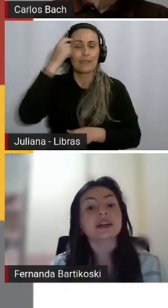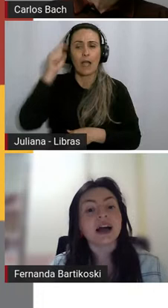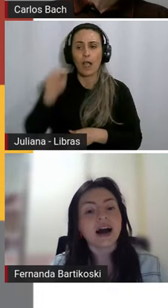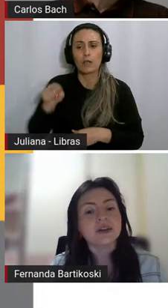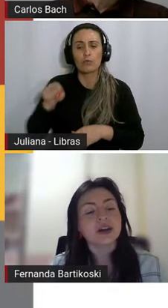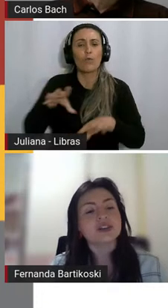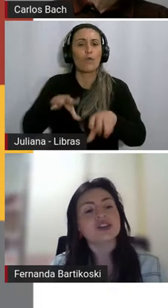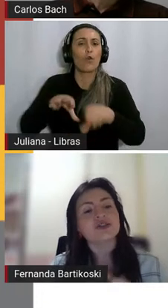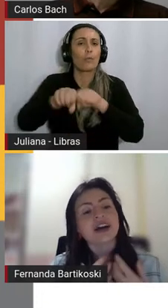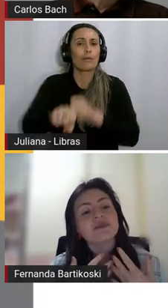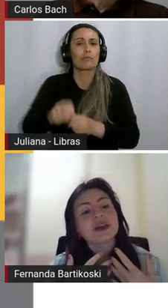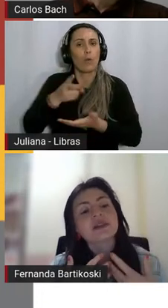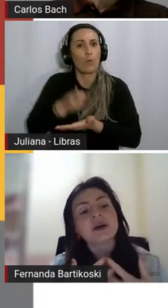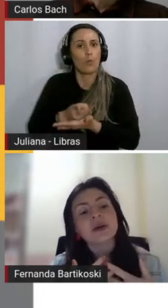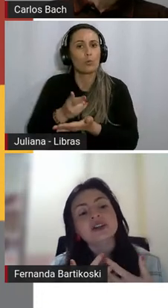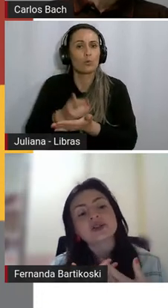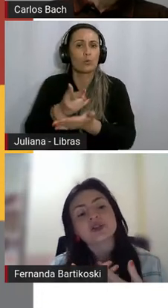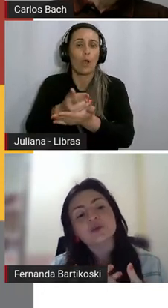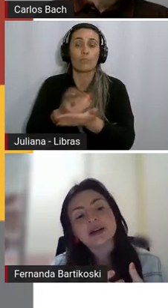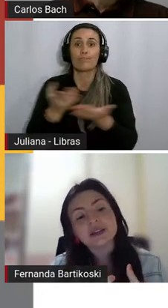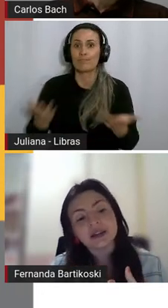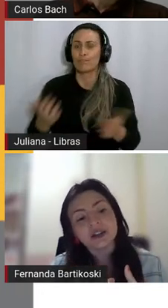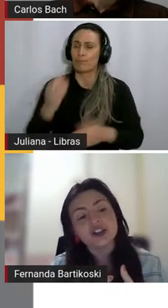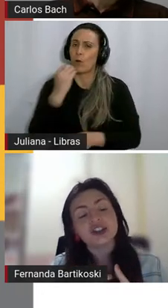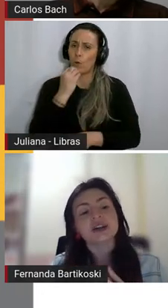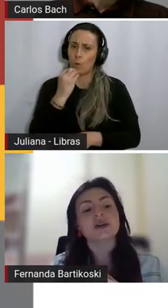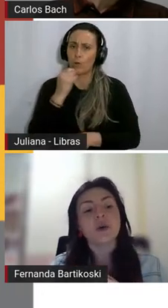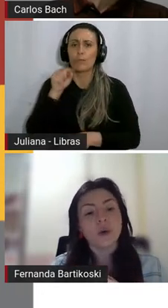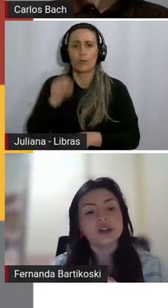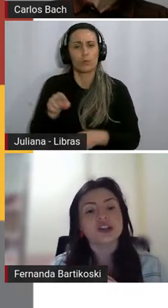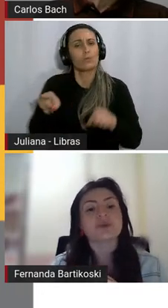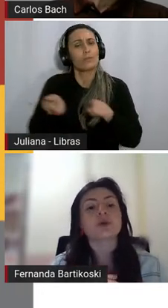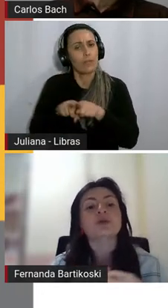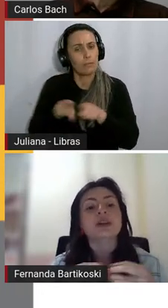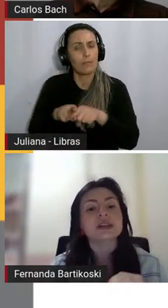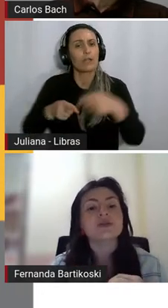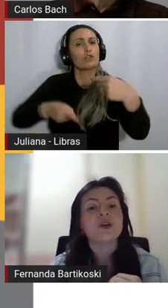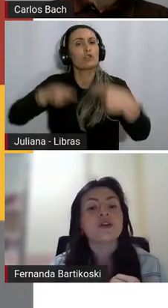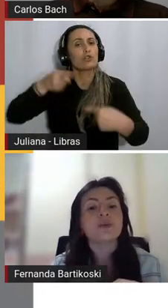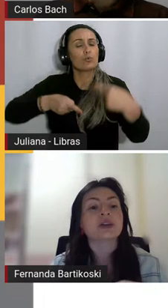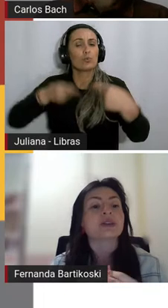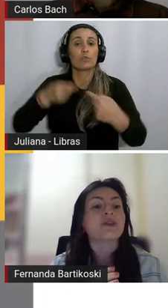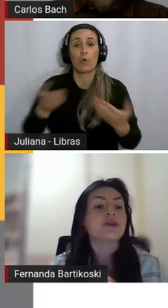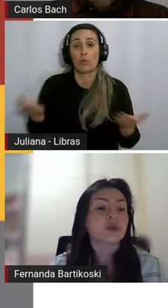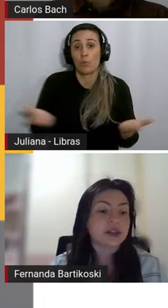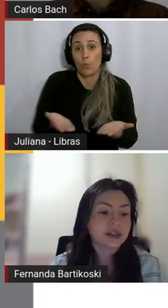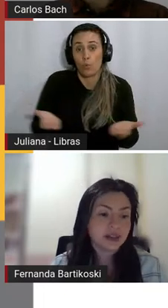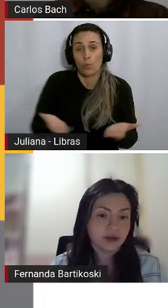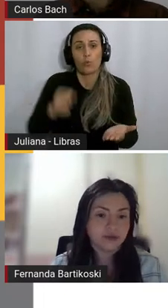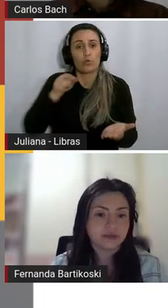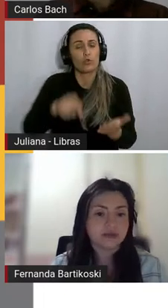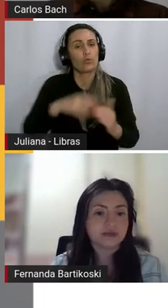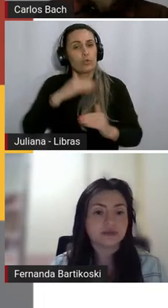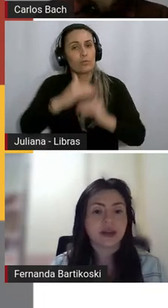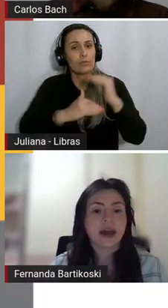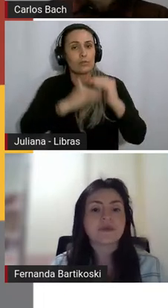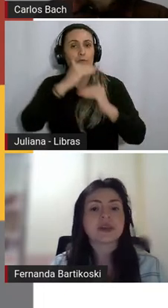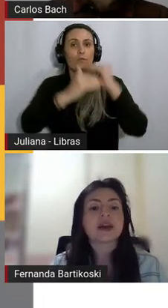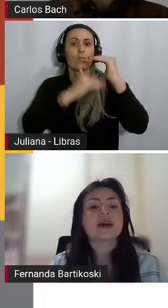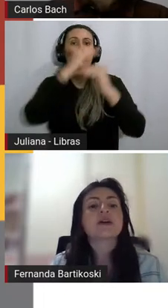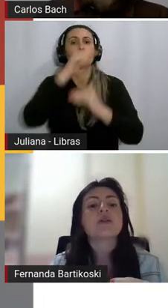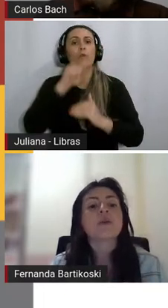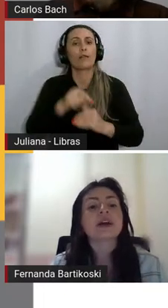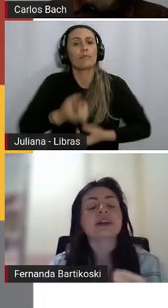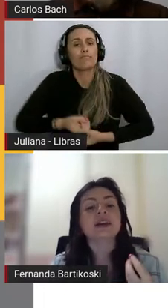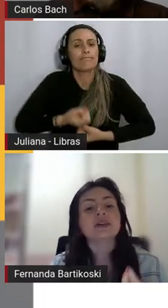E, claro, que a gente vai também discutir bastante hoje o desenvolvimento da fruição, né?